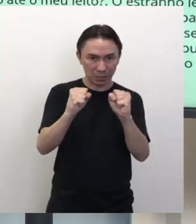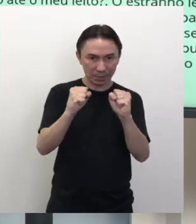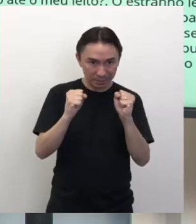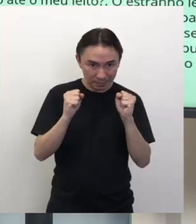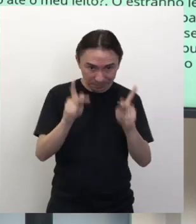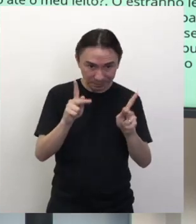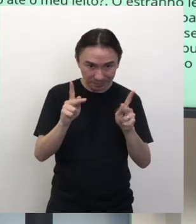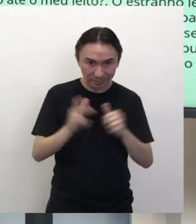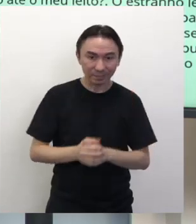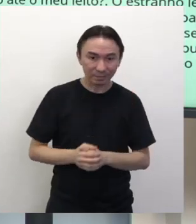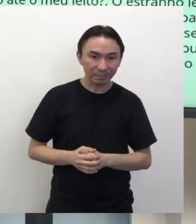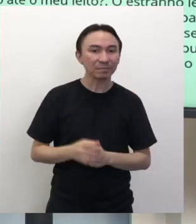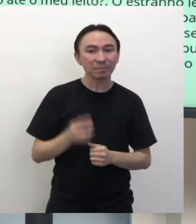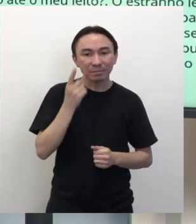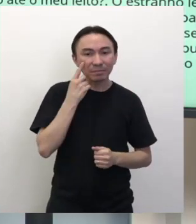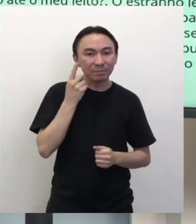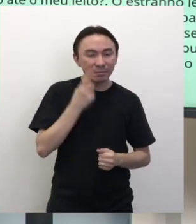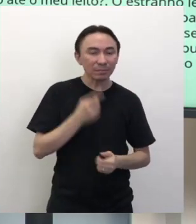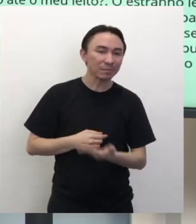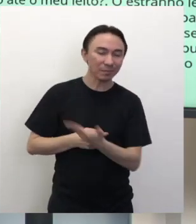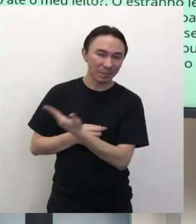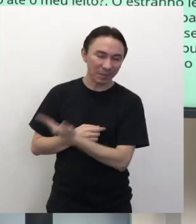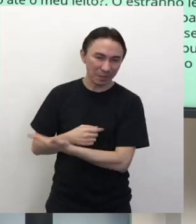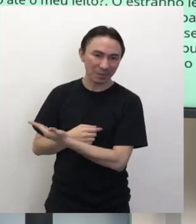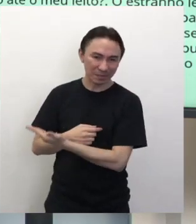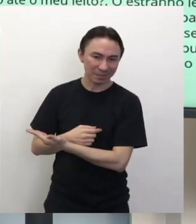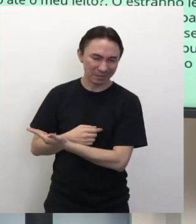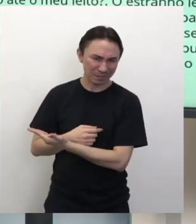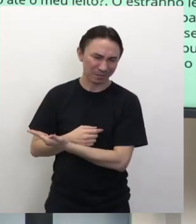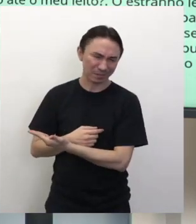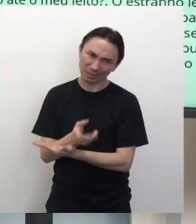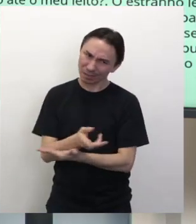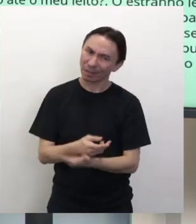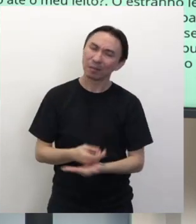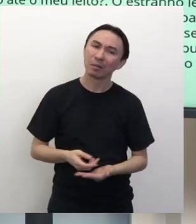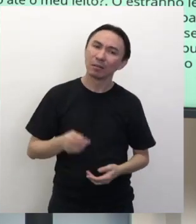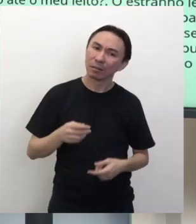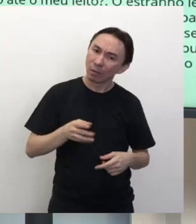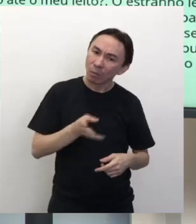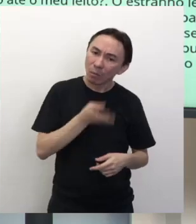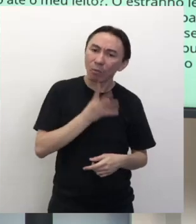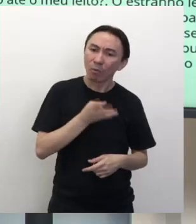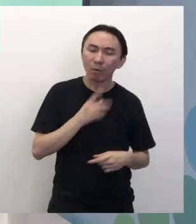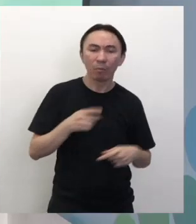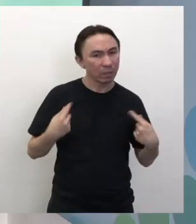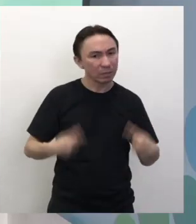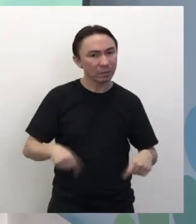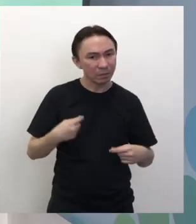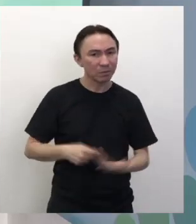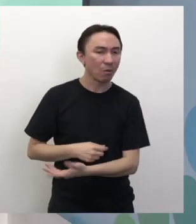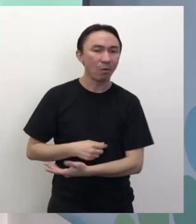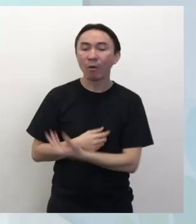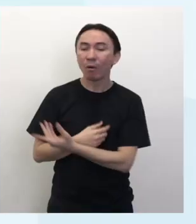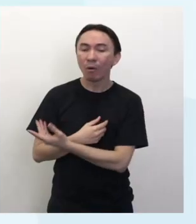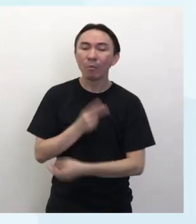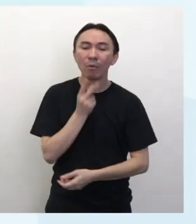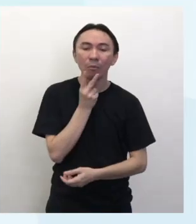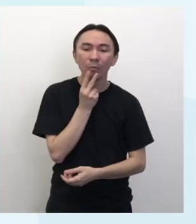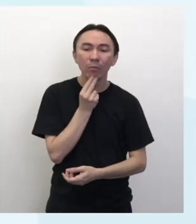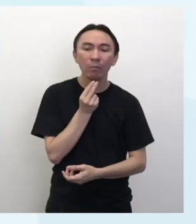conhecido, né? Vocês têm obrigação de saber, hein? Machado de Assis, olha o texto lá, vamos ler.